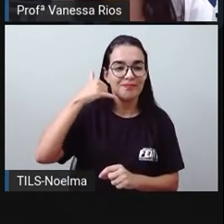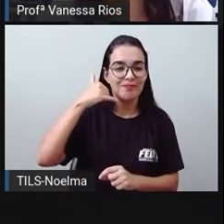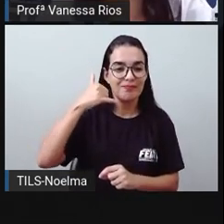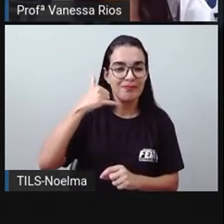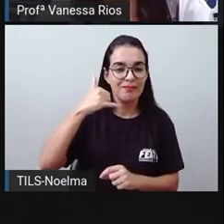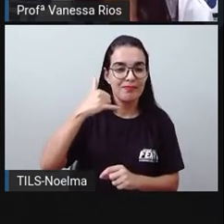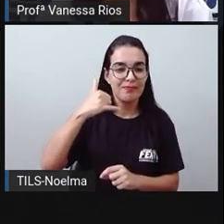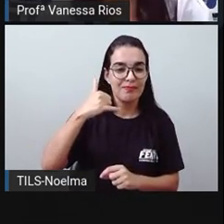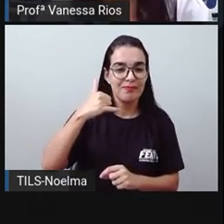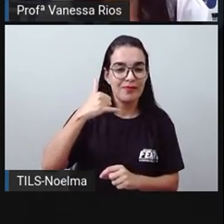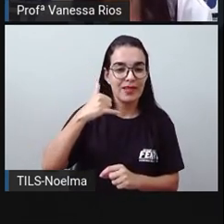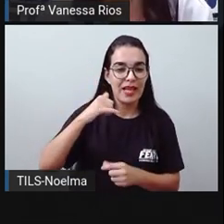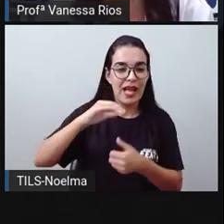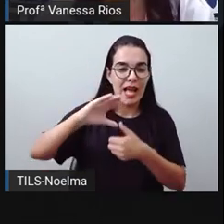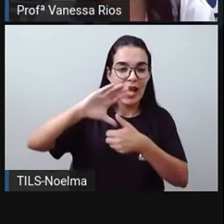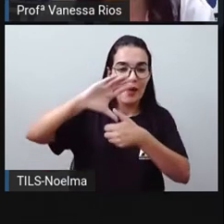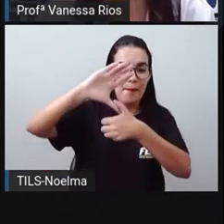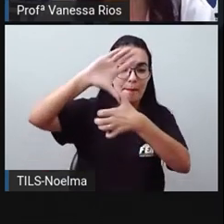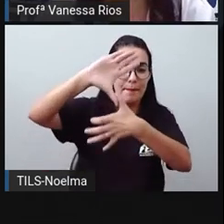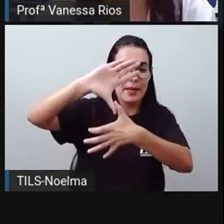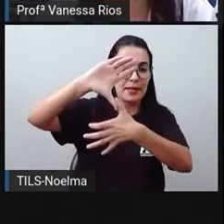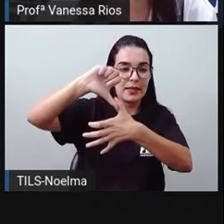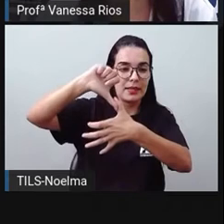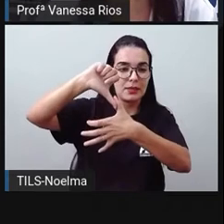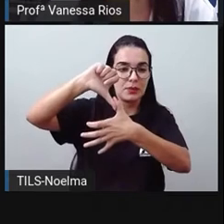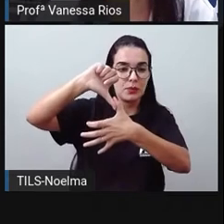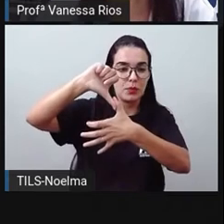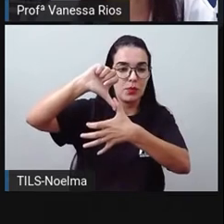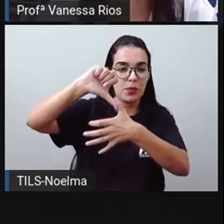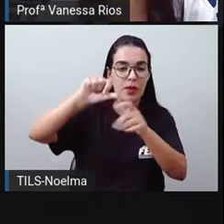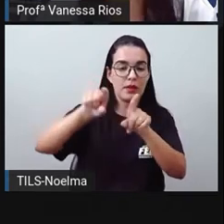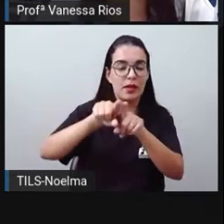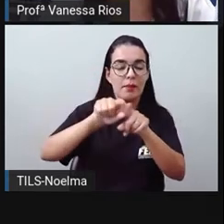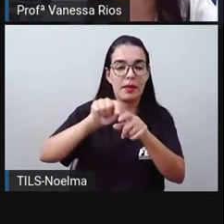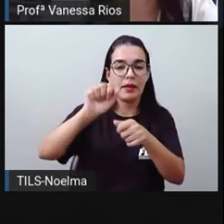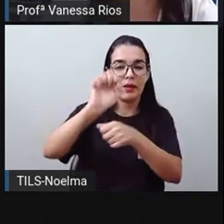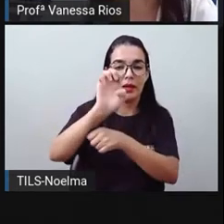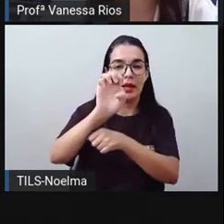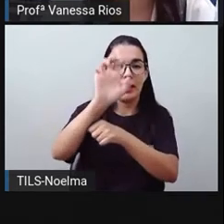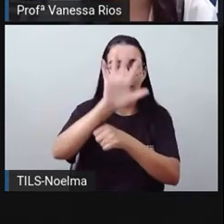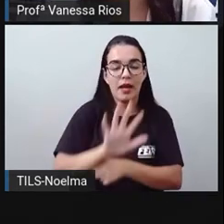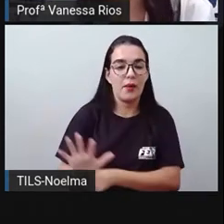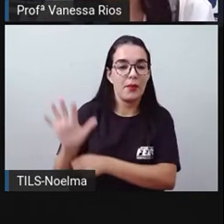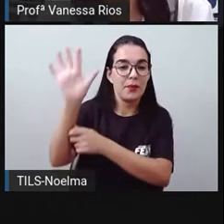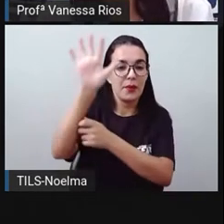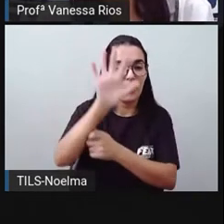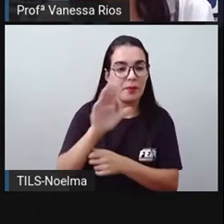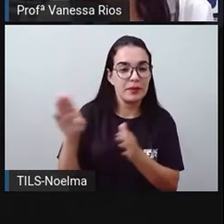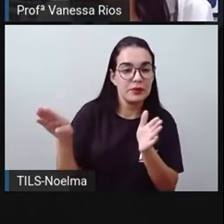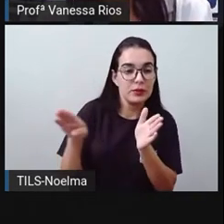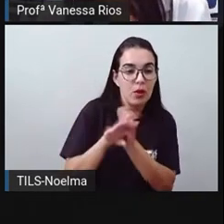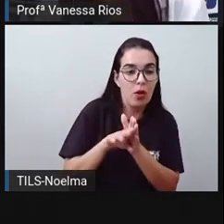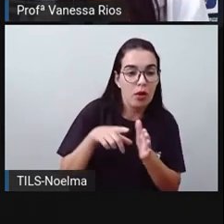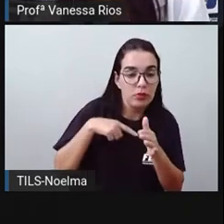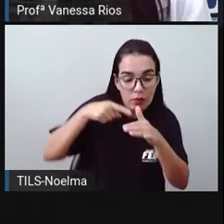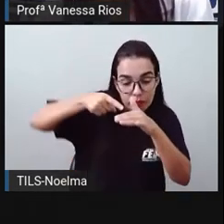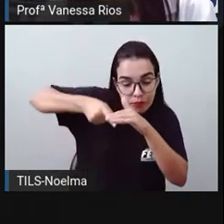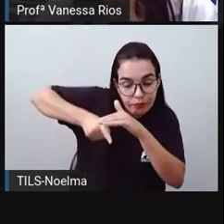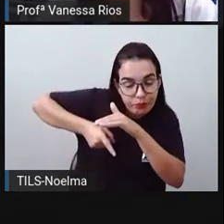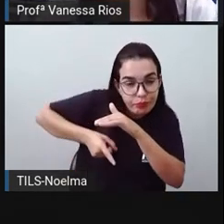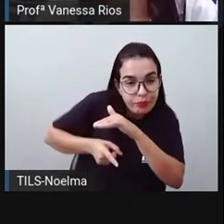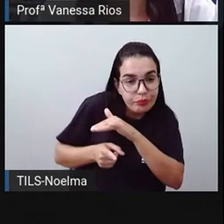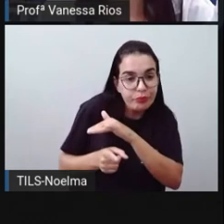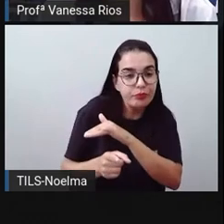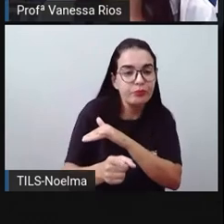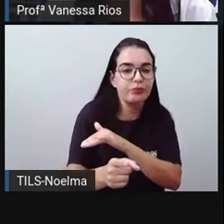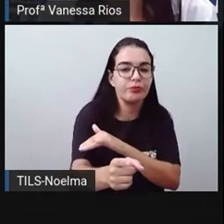gente observa aí que o barão de Mauá, que foi, ele era visconde e depois ele passa a ser barão de Mauá,